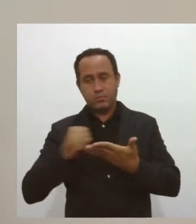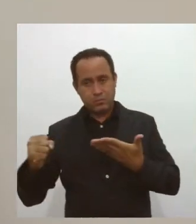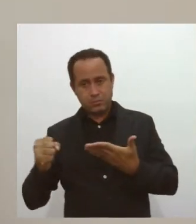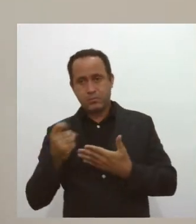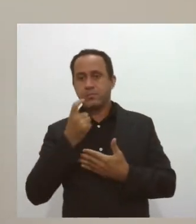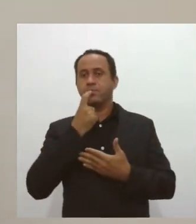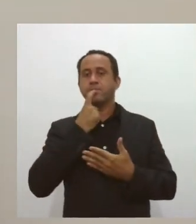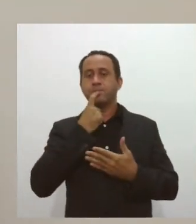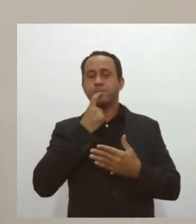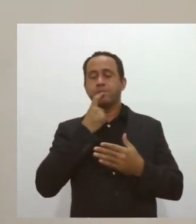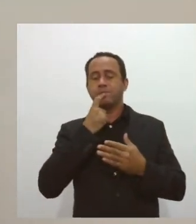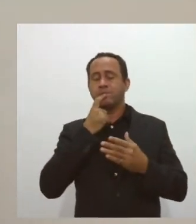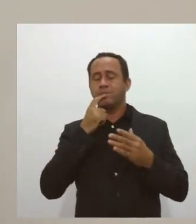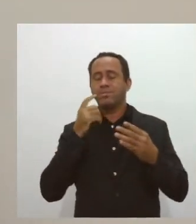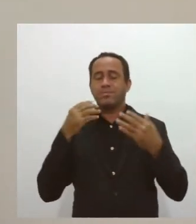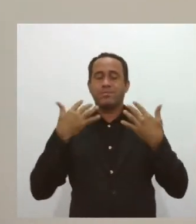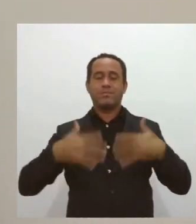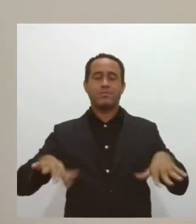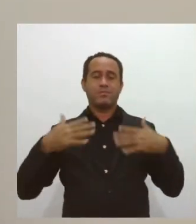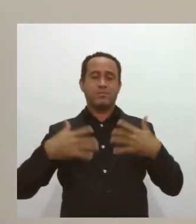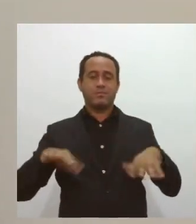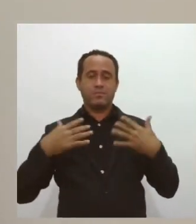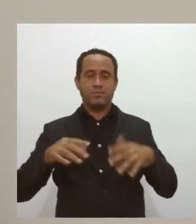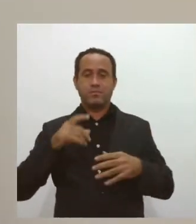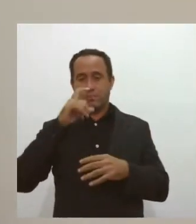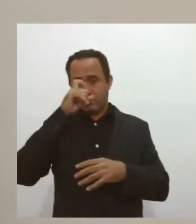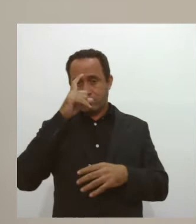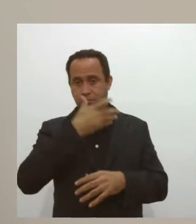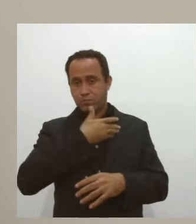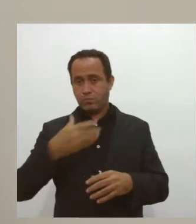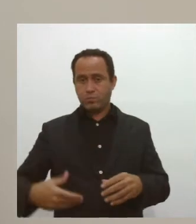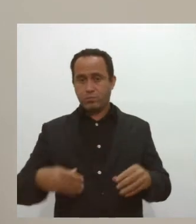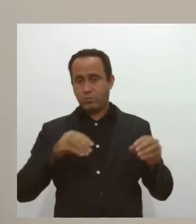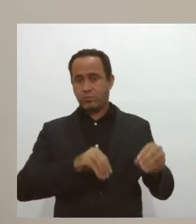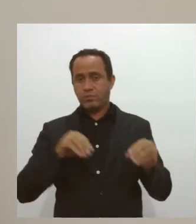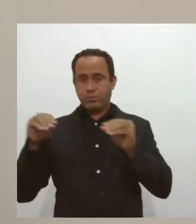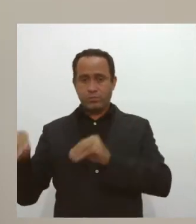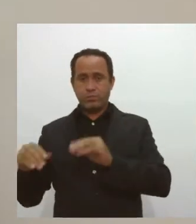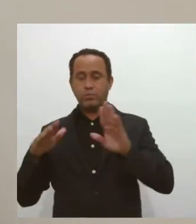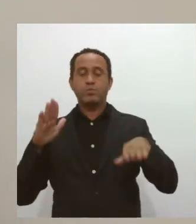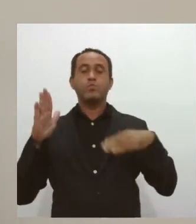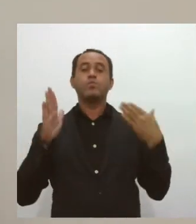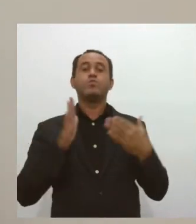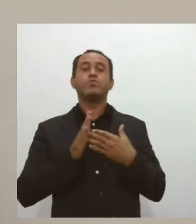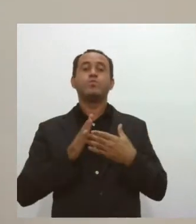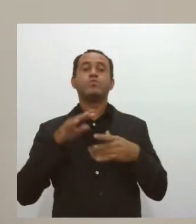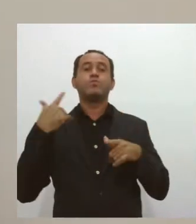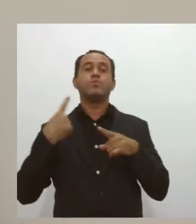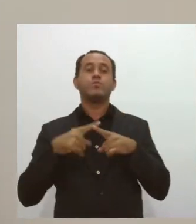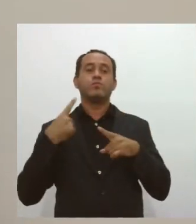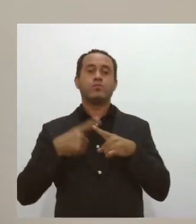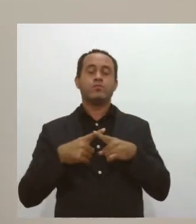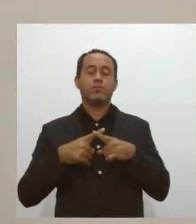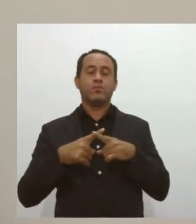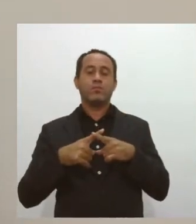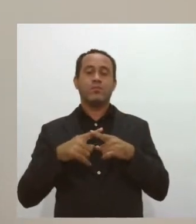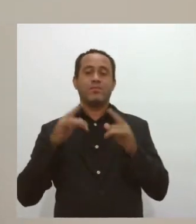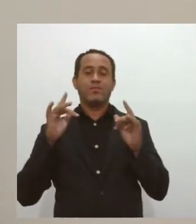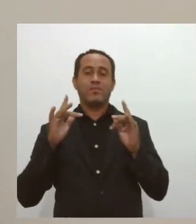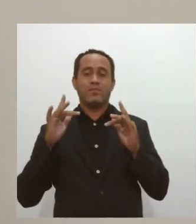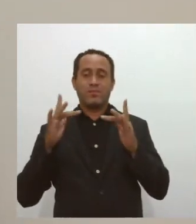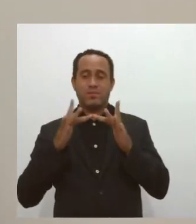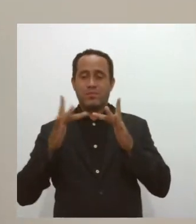também para superlotação nas UTIs de hospital público. Isso tudo porque está tendo um contágio